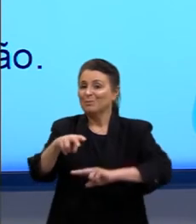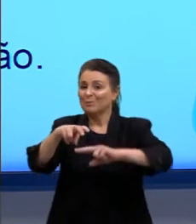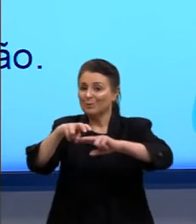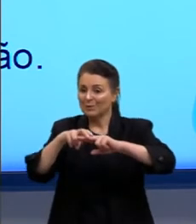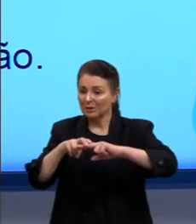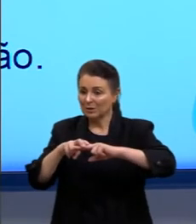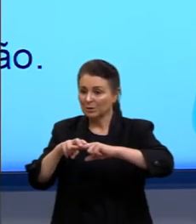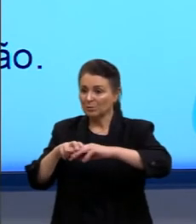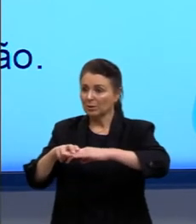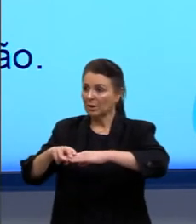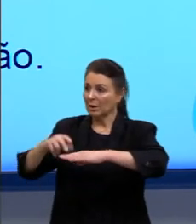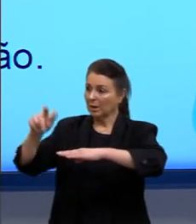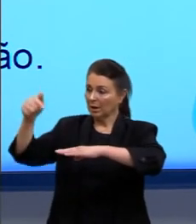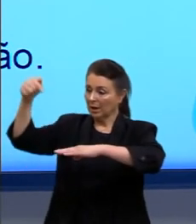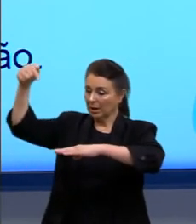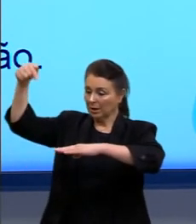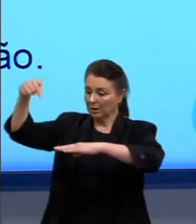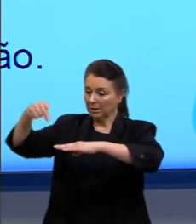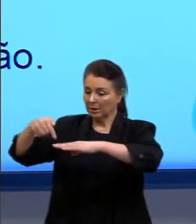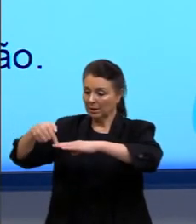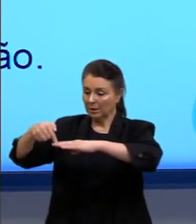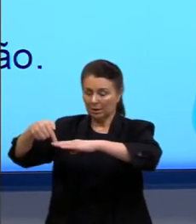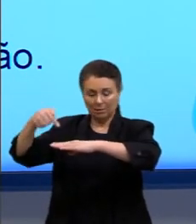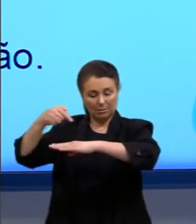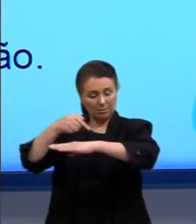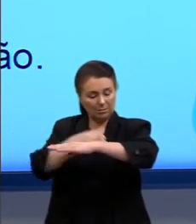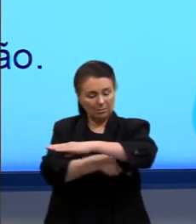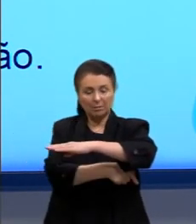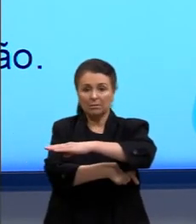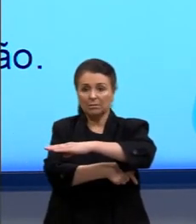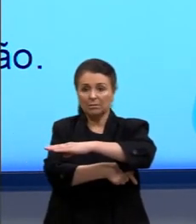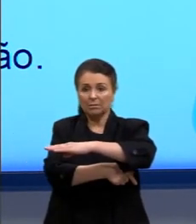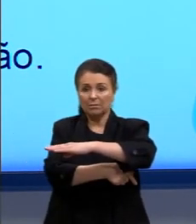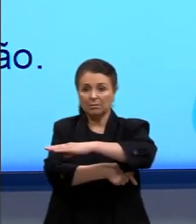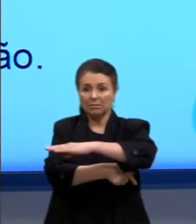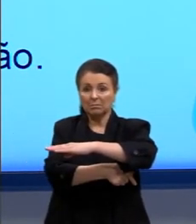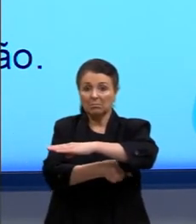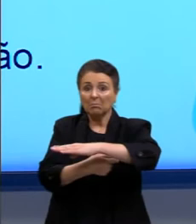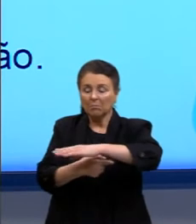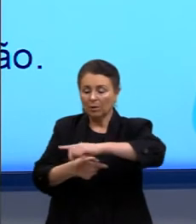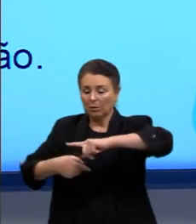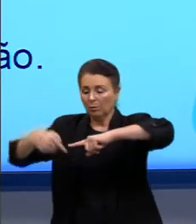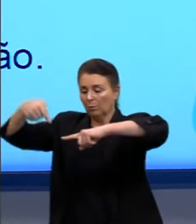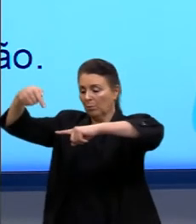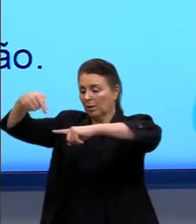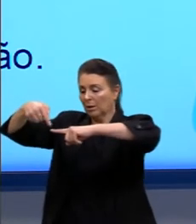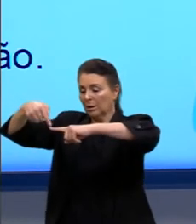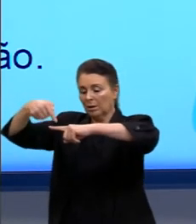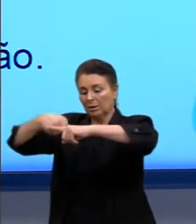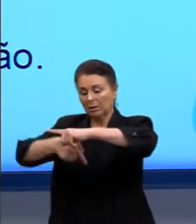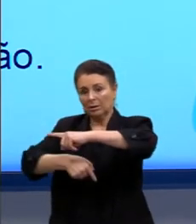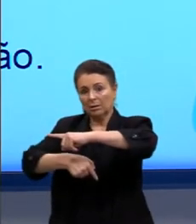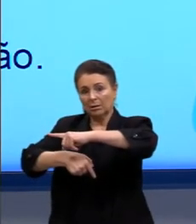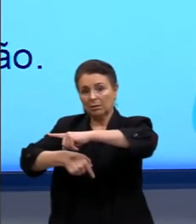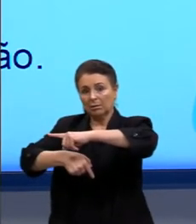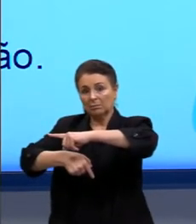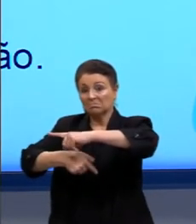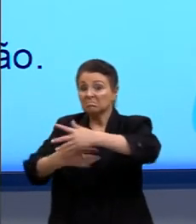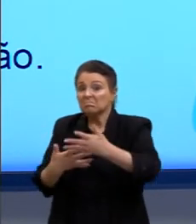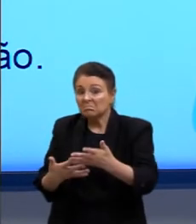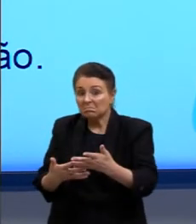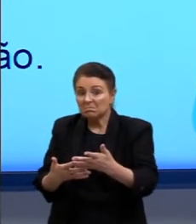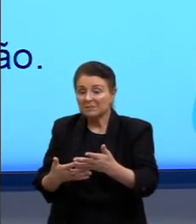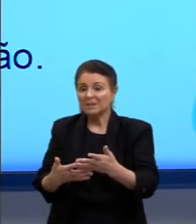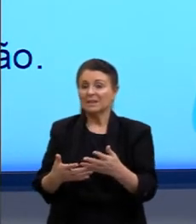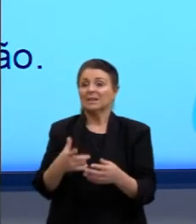a gente tem um índice de refração diferente, então, que vai ser maior do que esse de cima, que vai fazer,